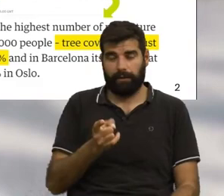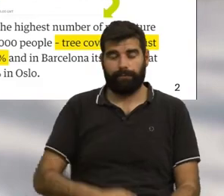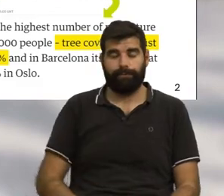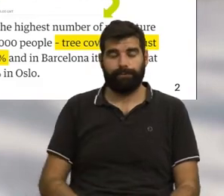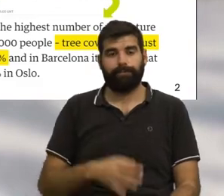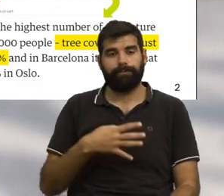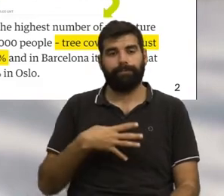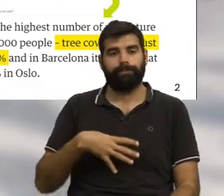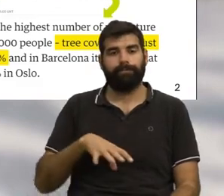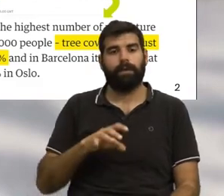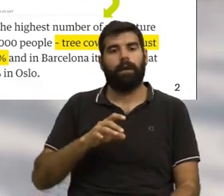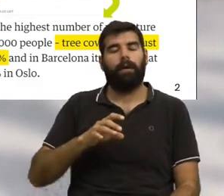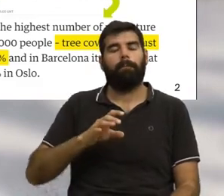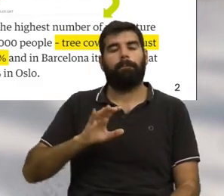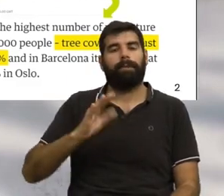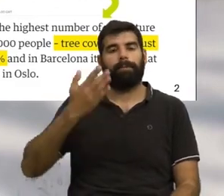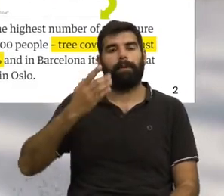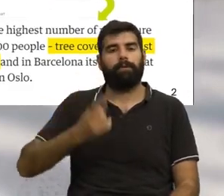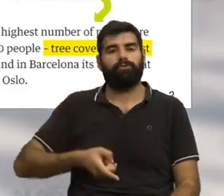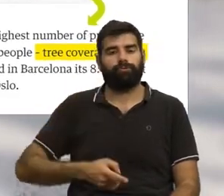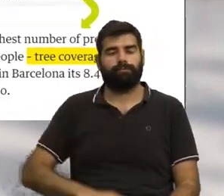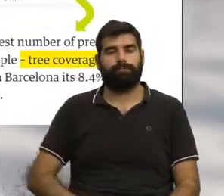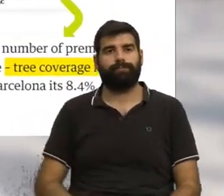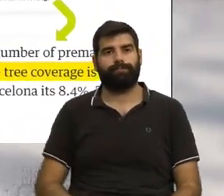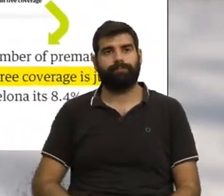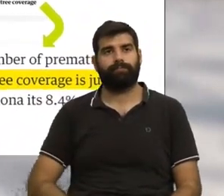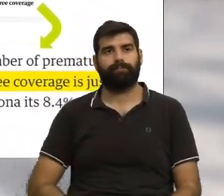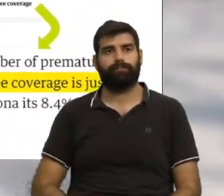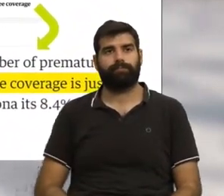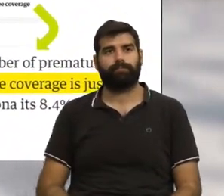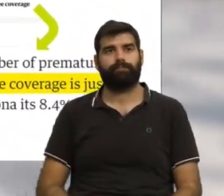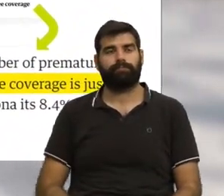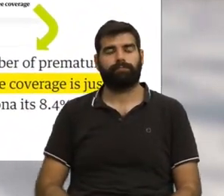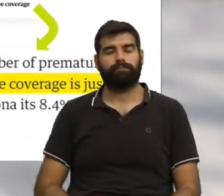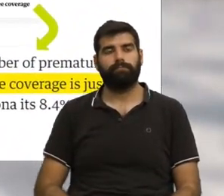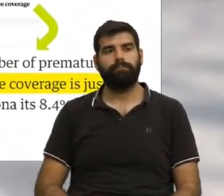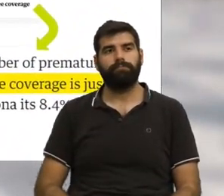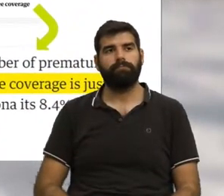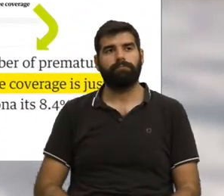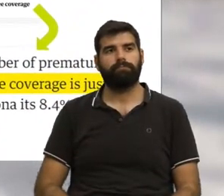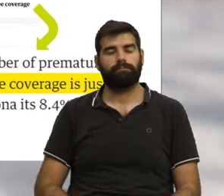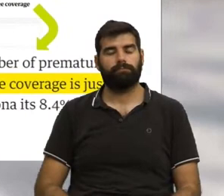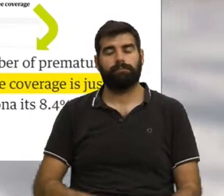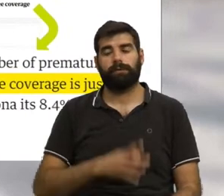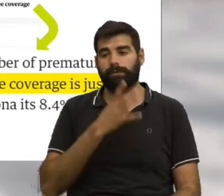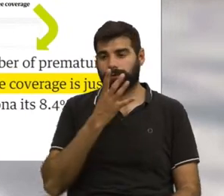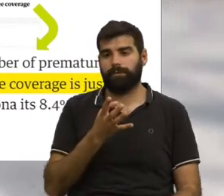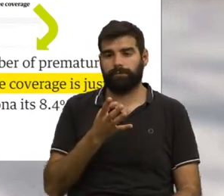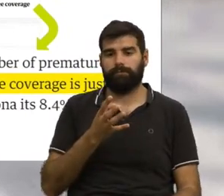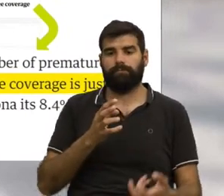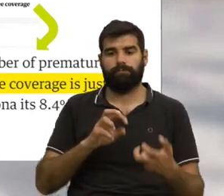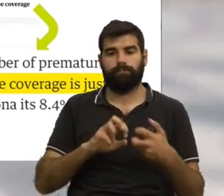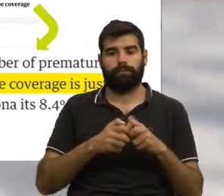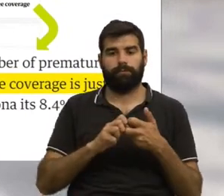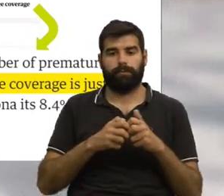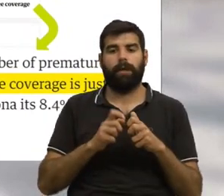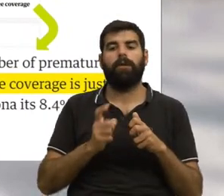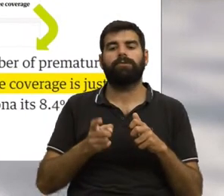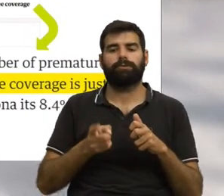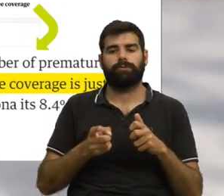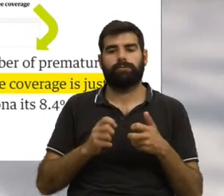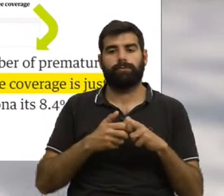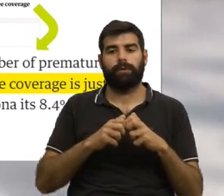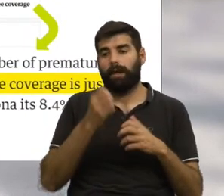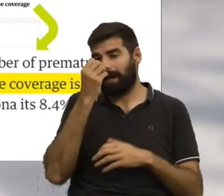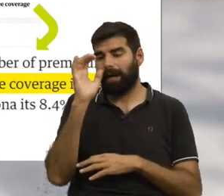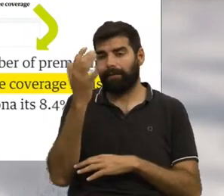e queríamos começar por identificar o problema, o problema é o